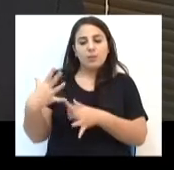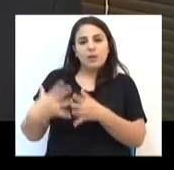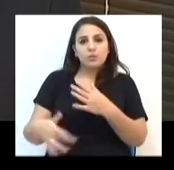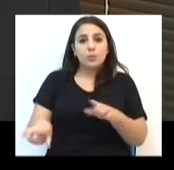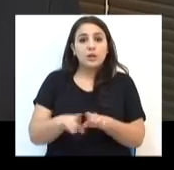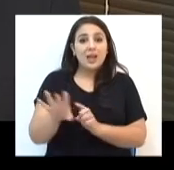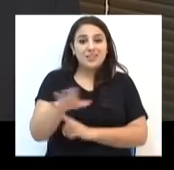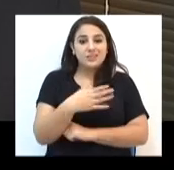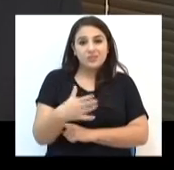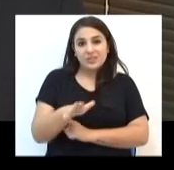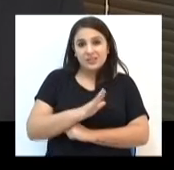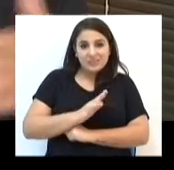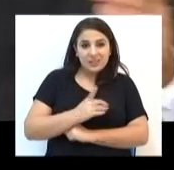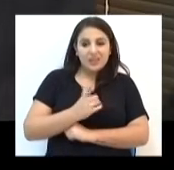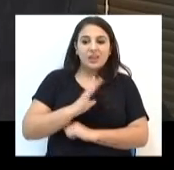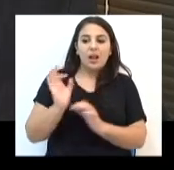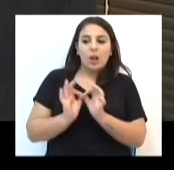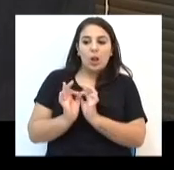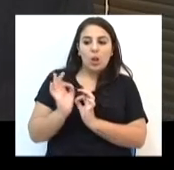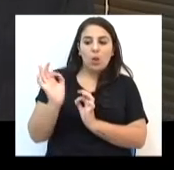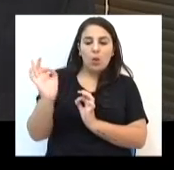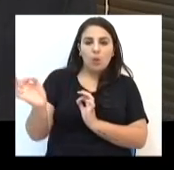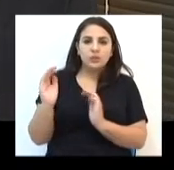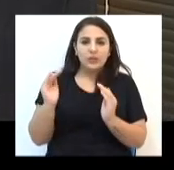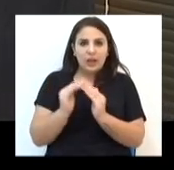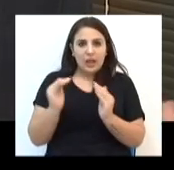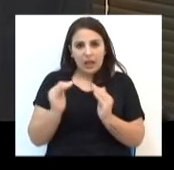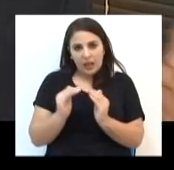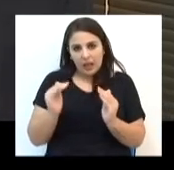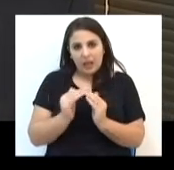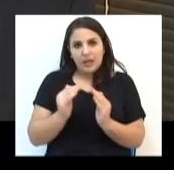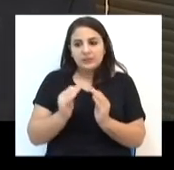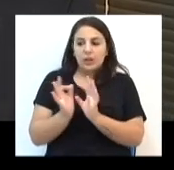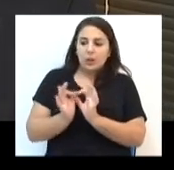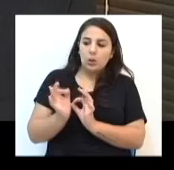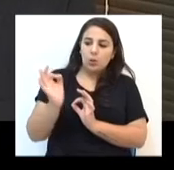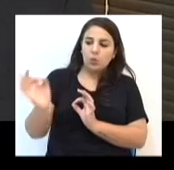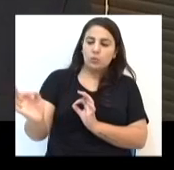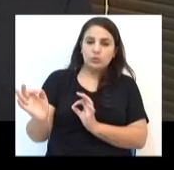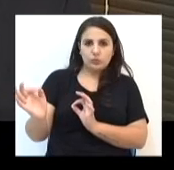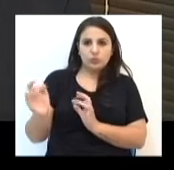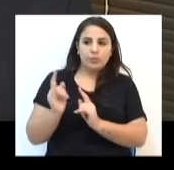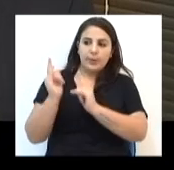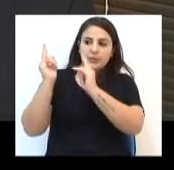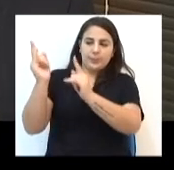porque ele tem que deixar os seus carros longe das suas casas, dos seus apartamentos.